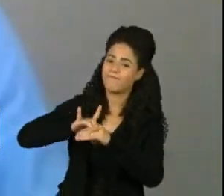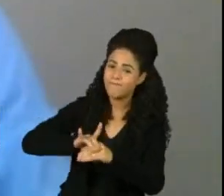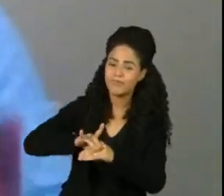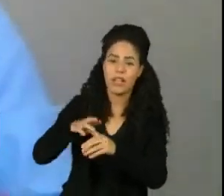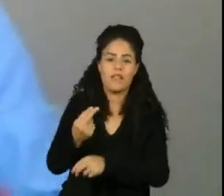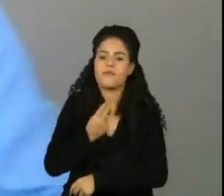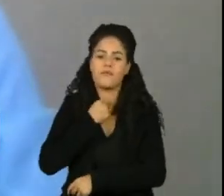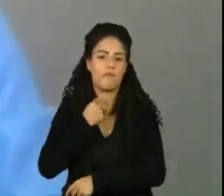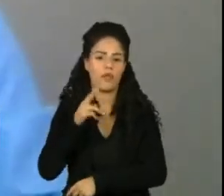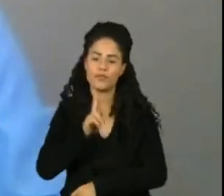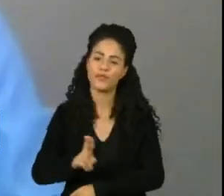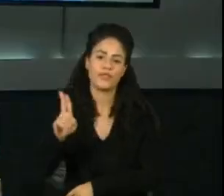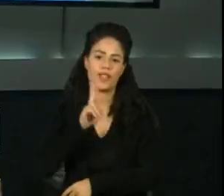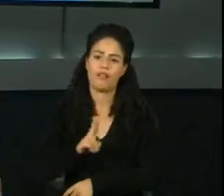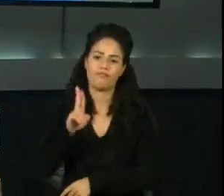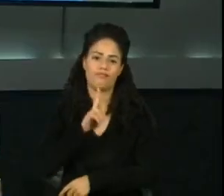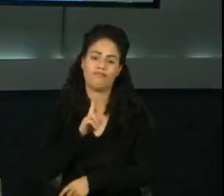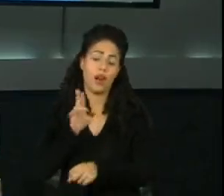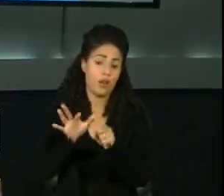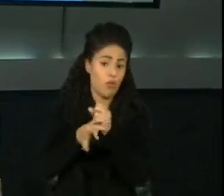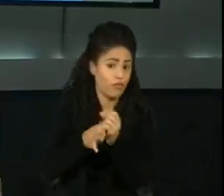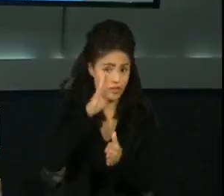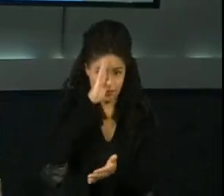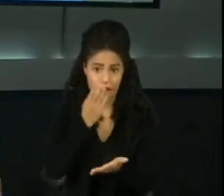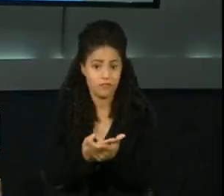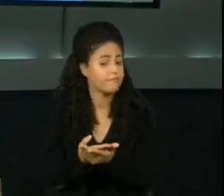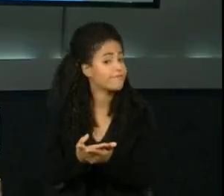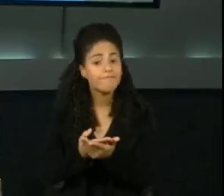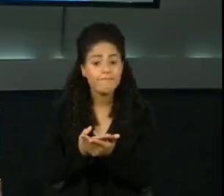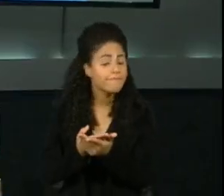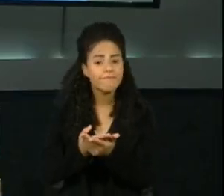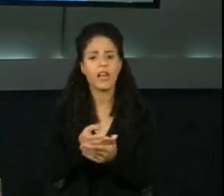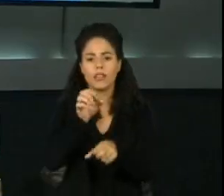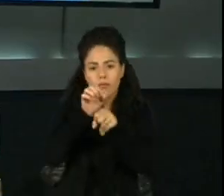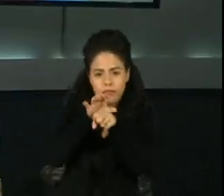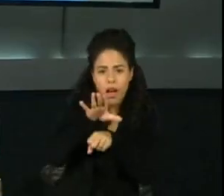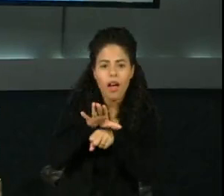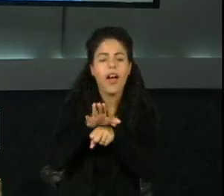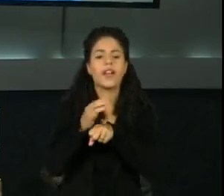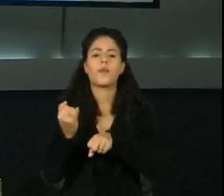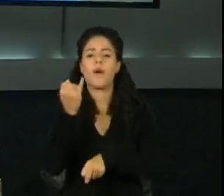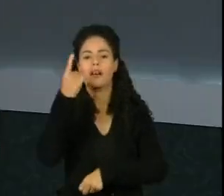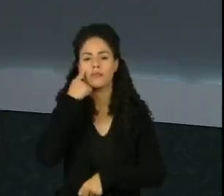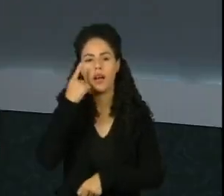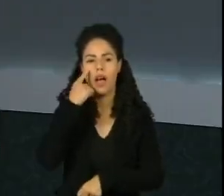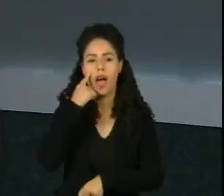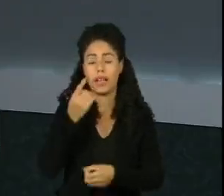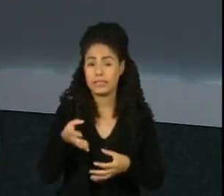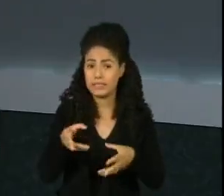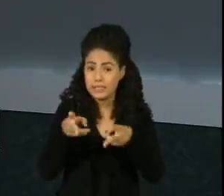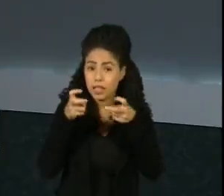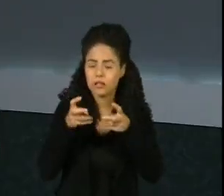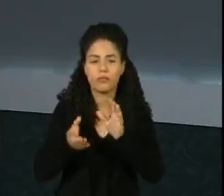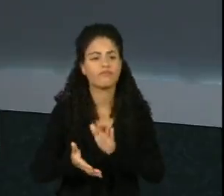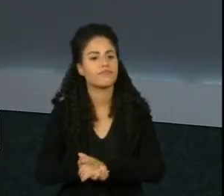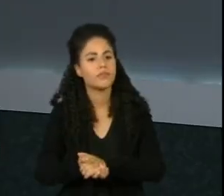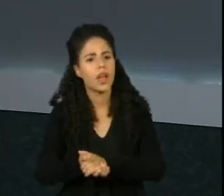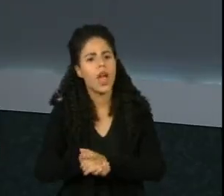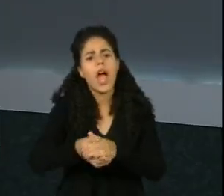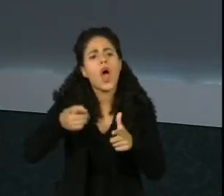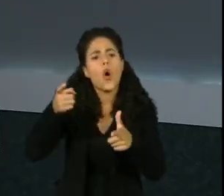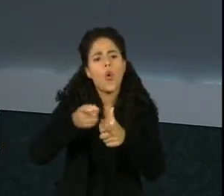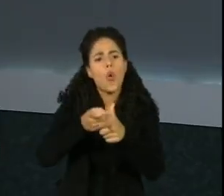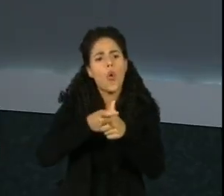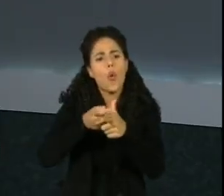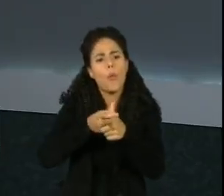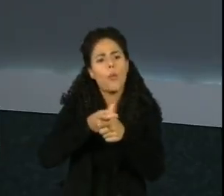consciência do uso daquela internet. Então, essas seriam as principais dicas aí para a pessoa tomar cuidado. No caso do boleto bancário que